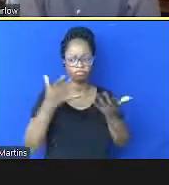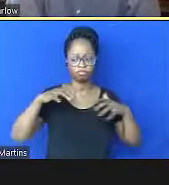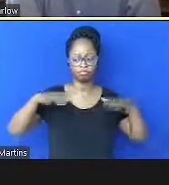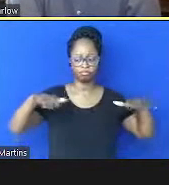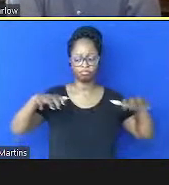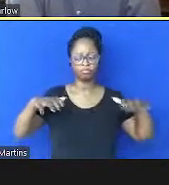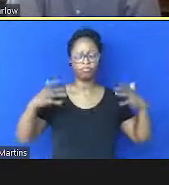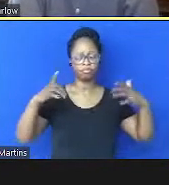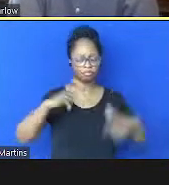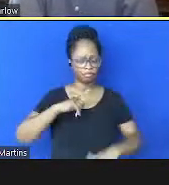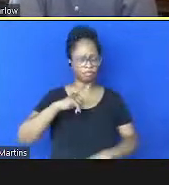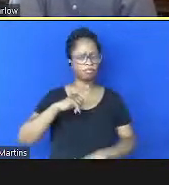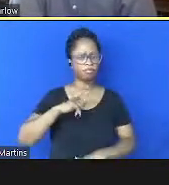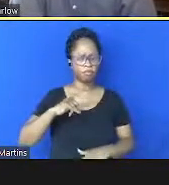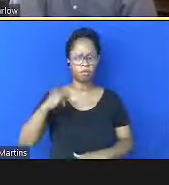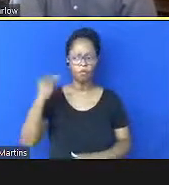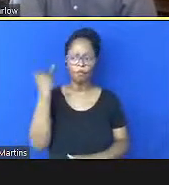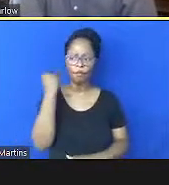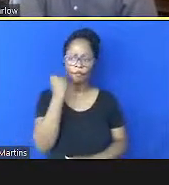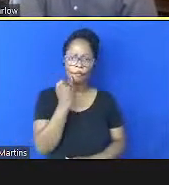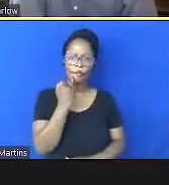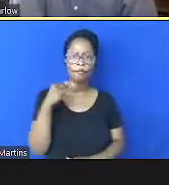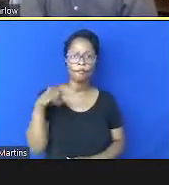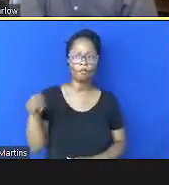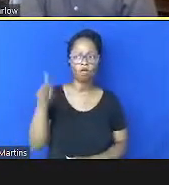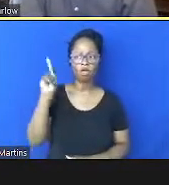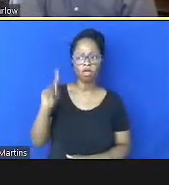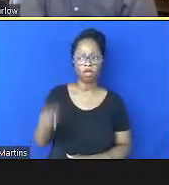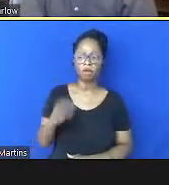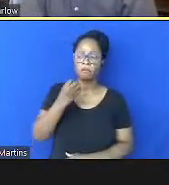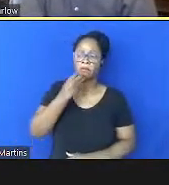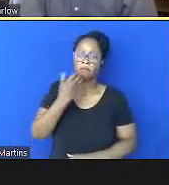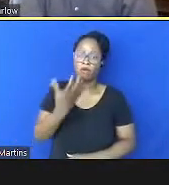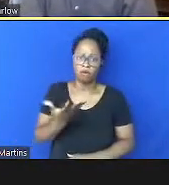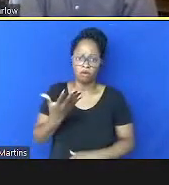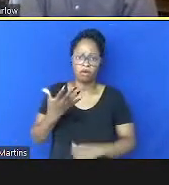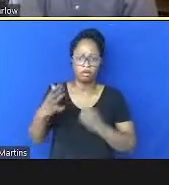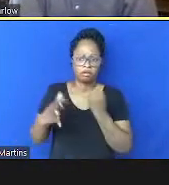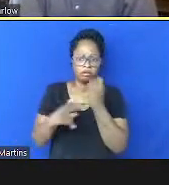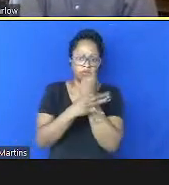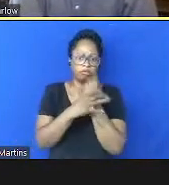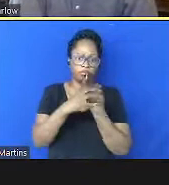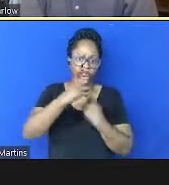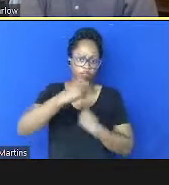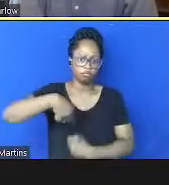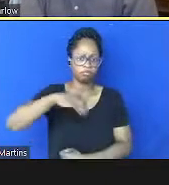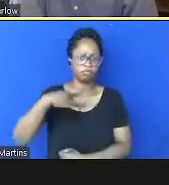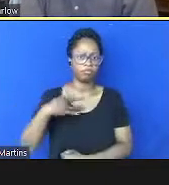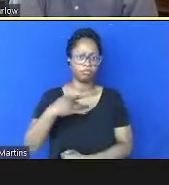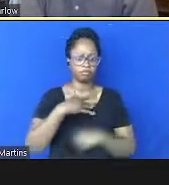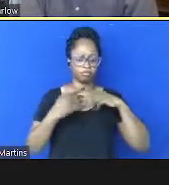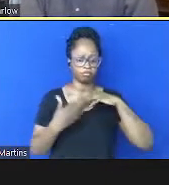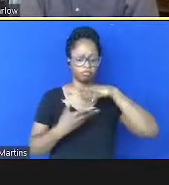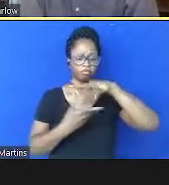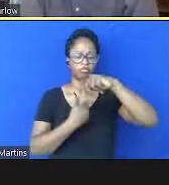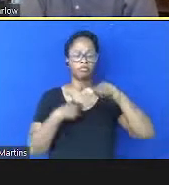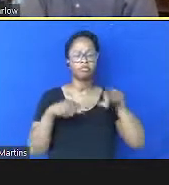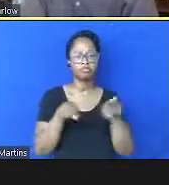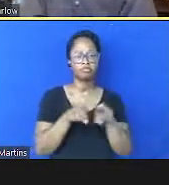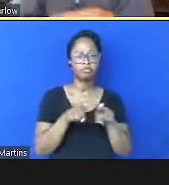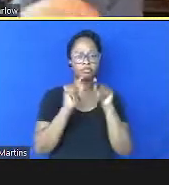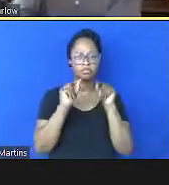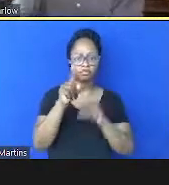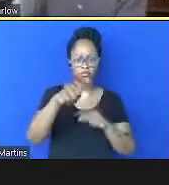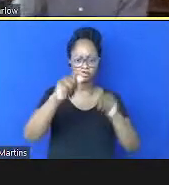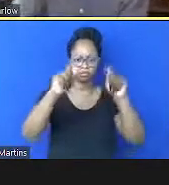essa dieta que é boa para nós, segura para nossa saúde e para o planeta e vocês podem